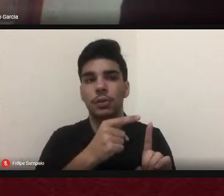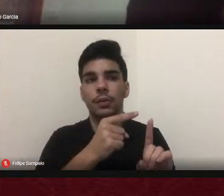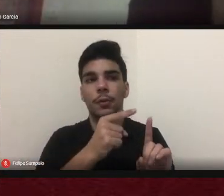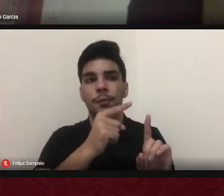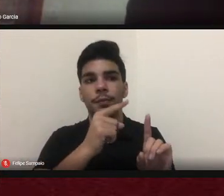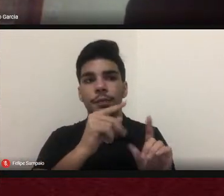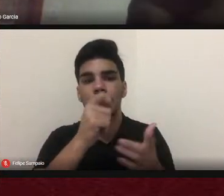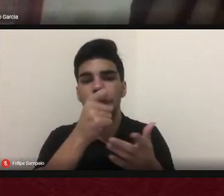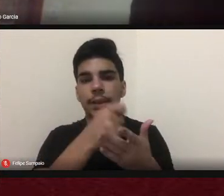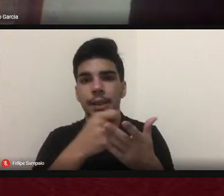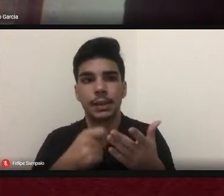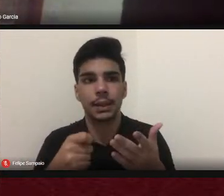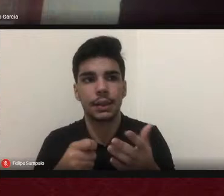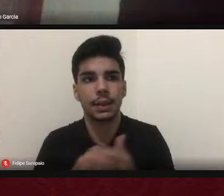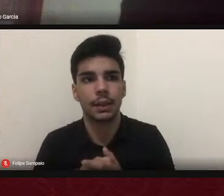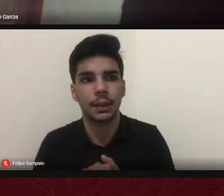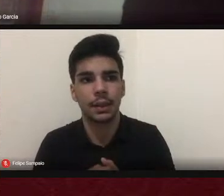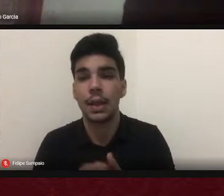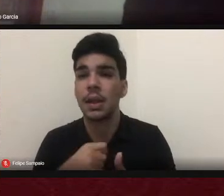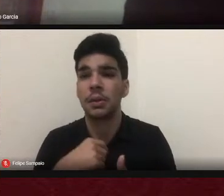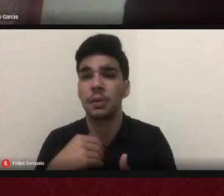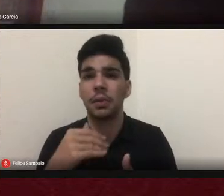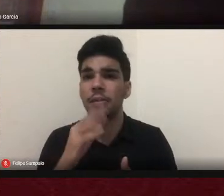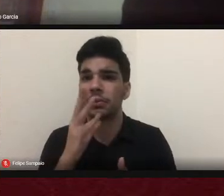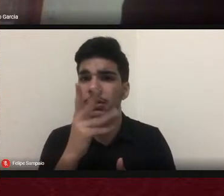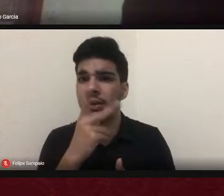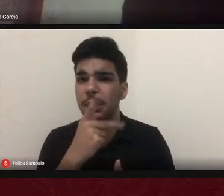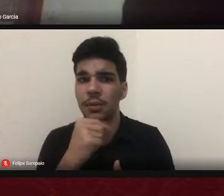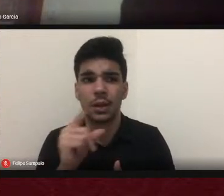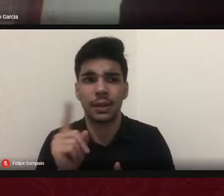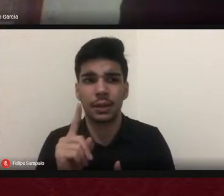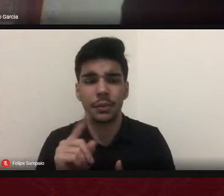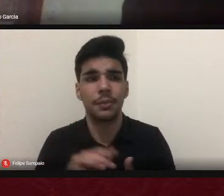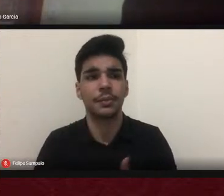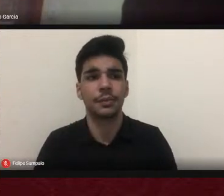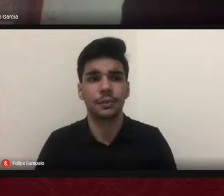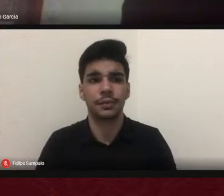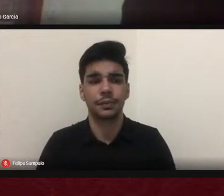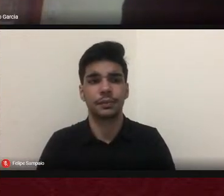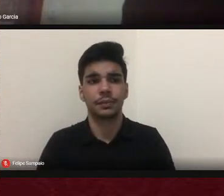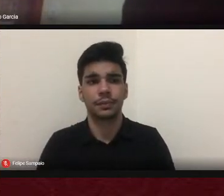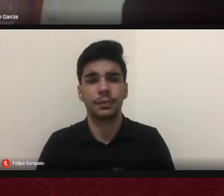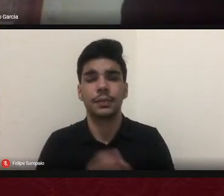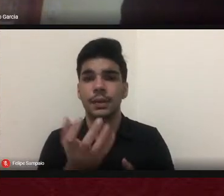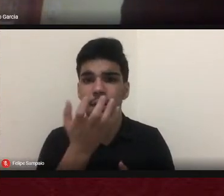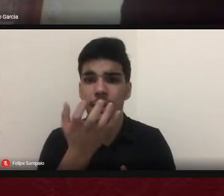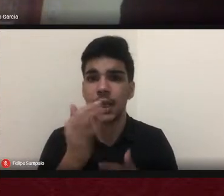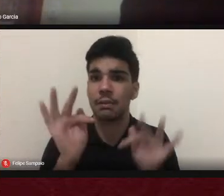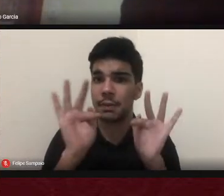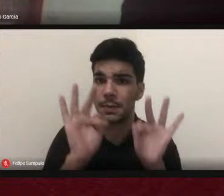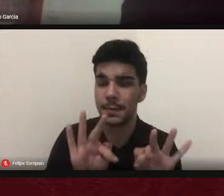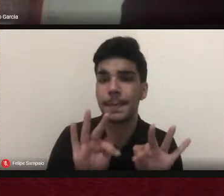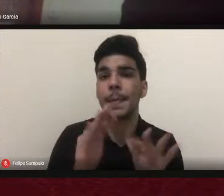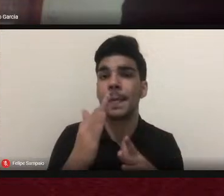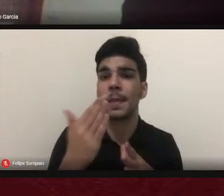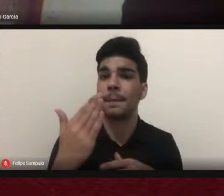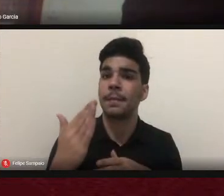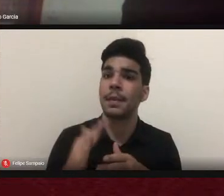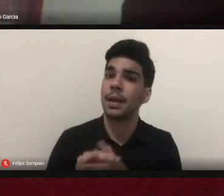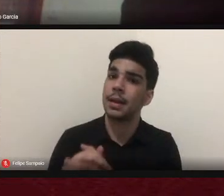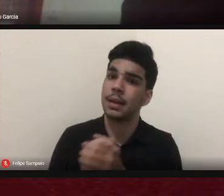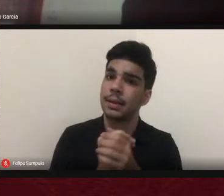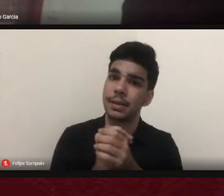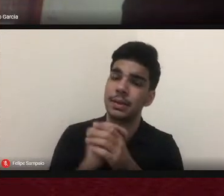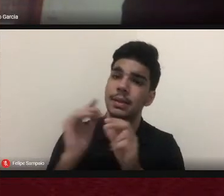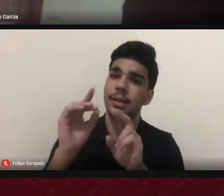escrita então não vou me demorar não vou me alongar eu quero para finalizar agradecer ao FGD